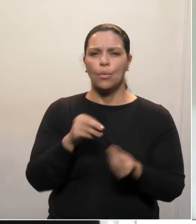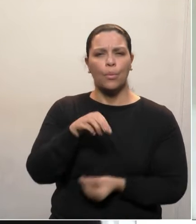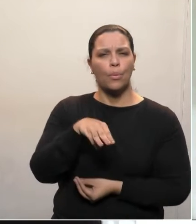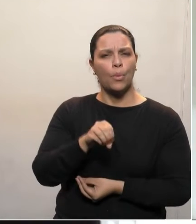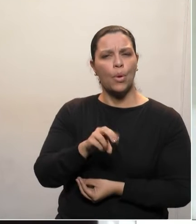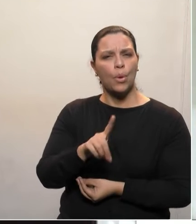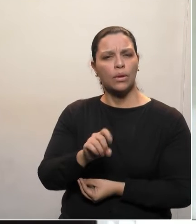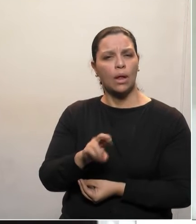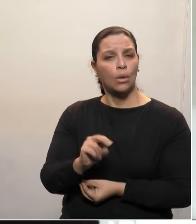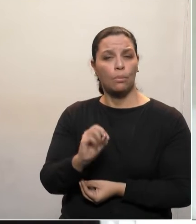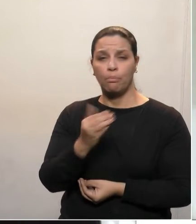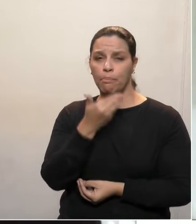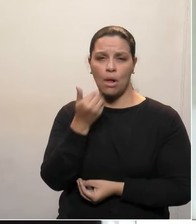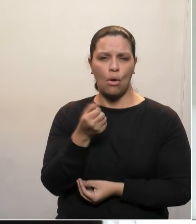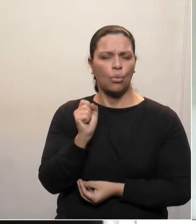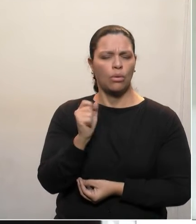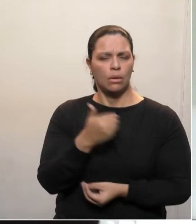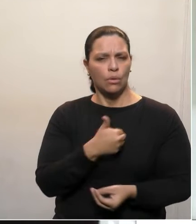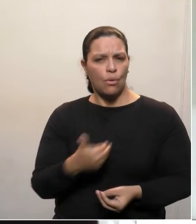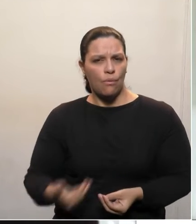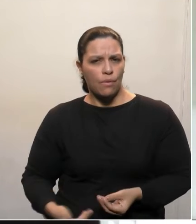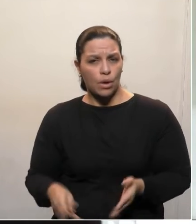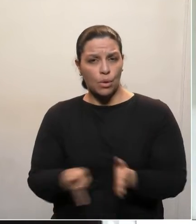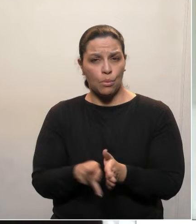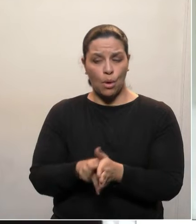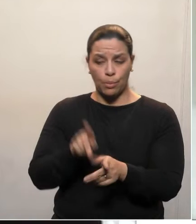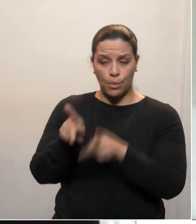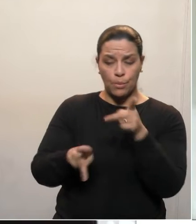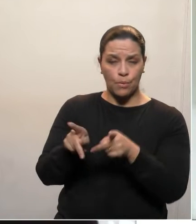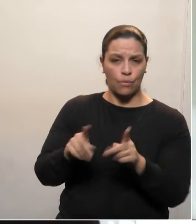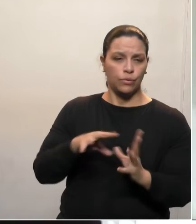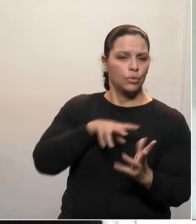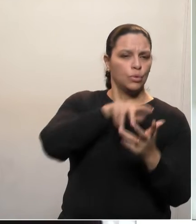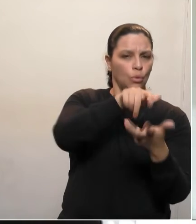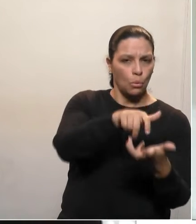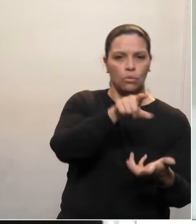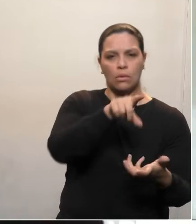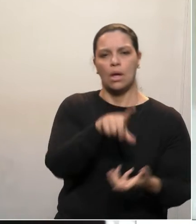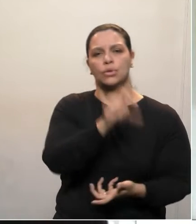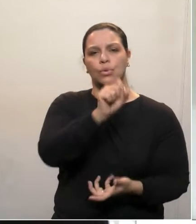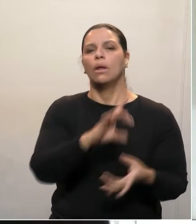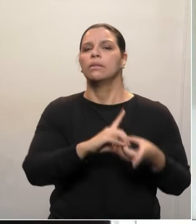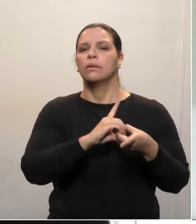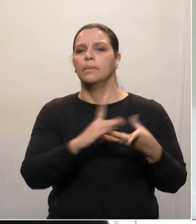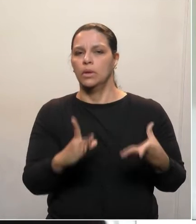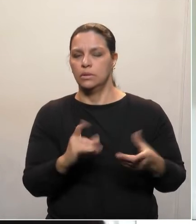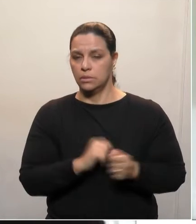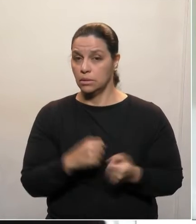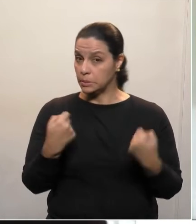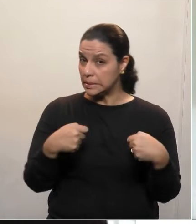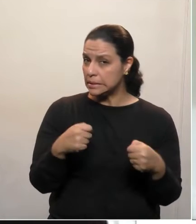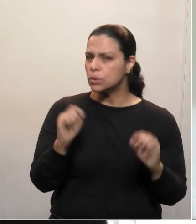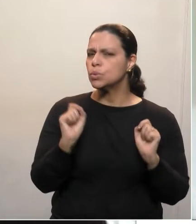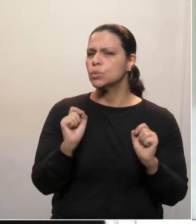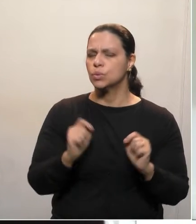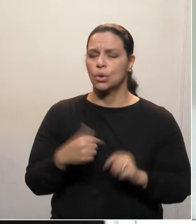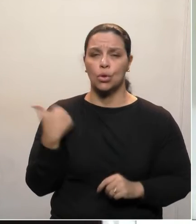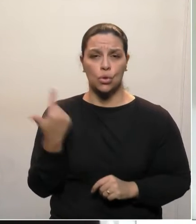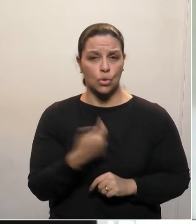para governar os povos no mundo, a não ser a democracia. E ela precisa ser